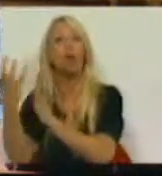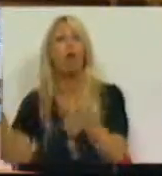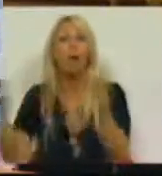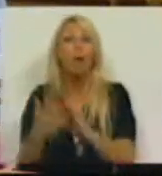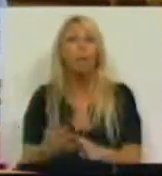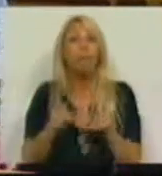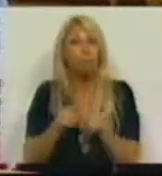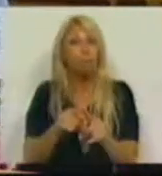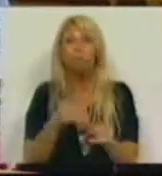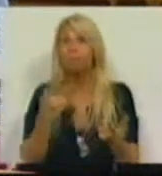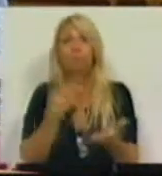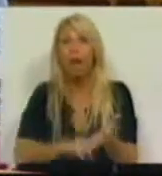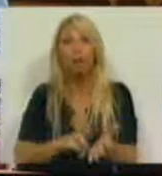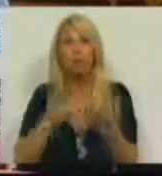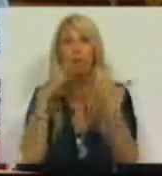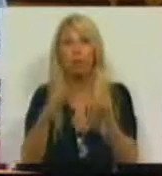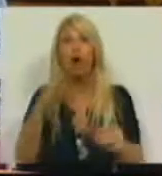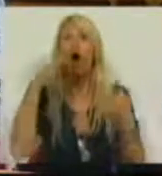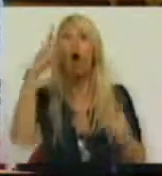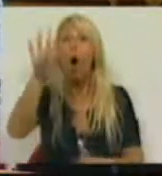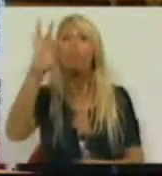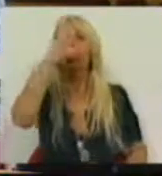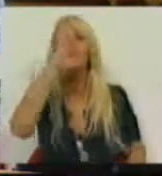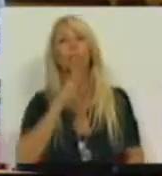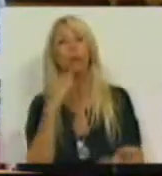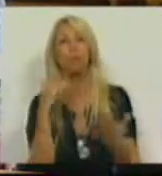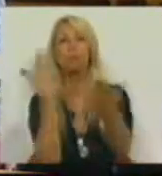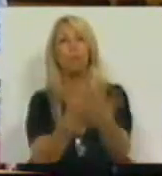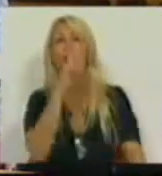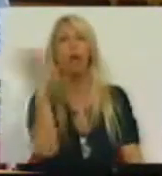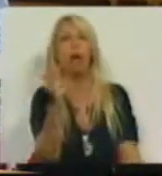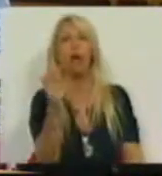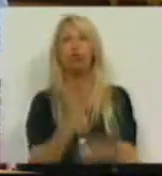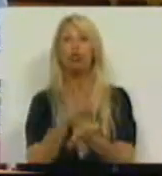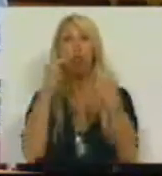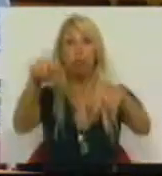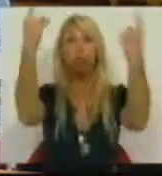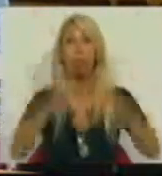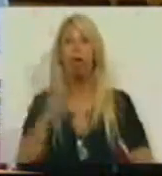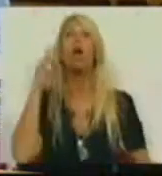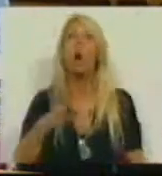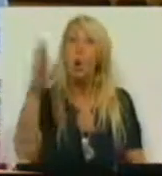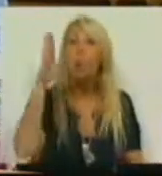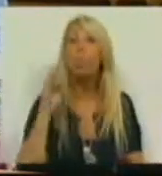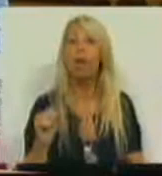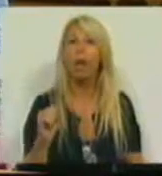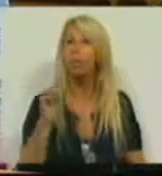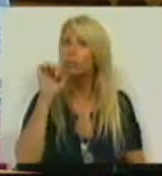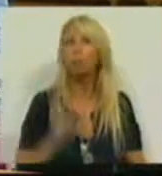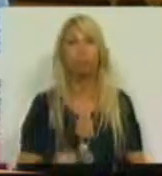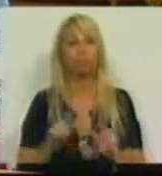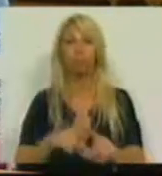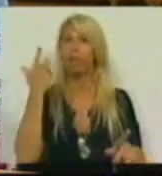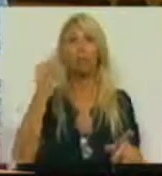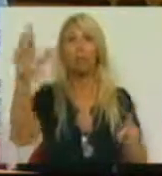a opção deste Governo tem sido a fragilizar a escola pública. A do PS foi, é e será